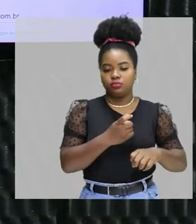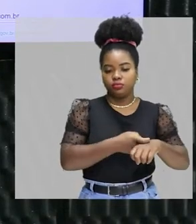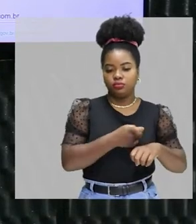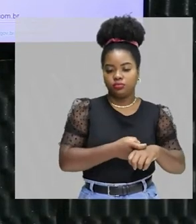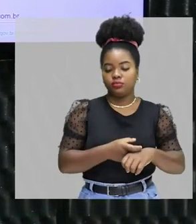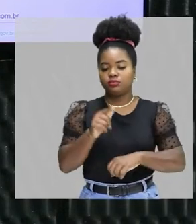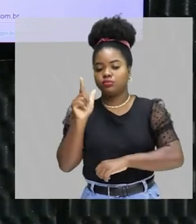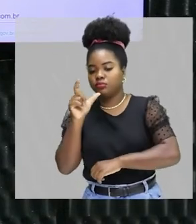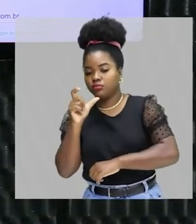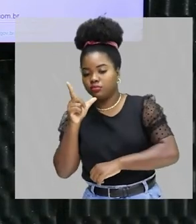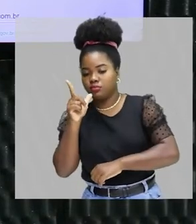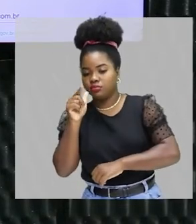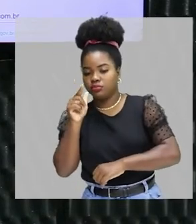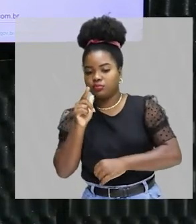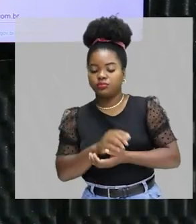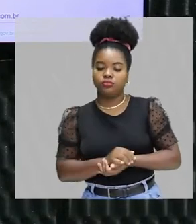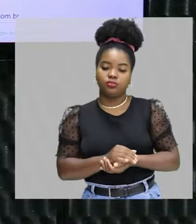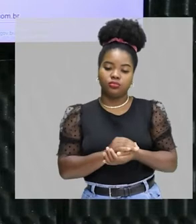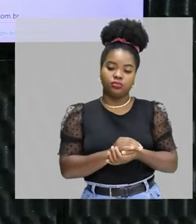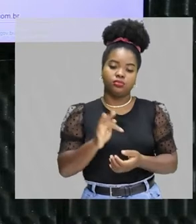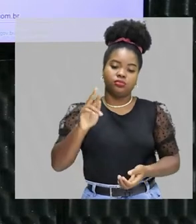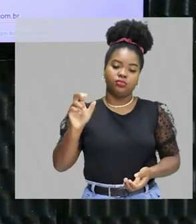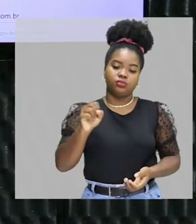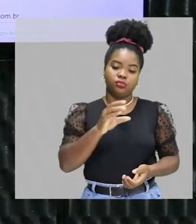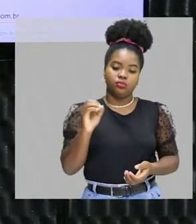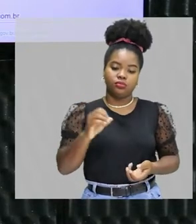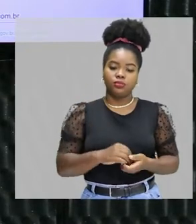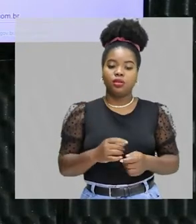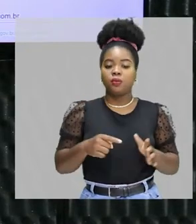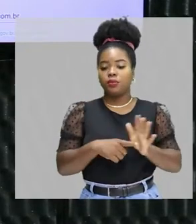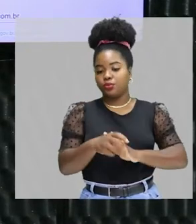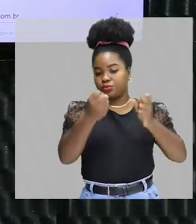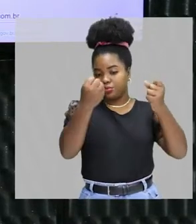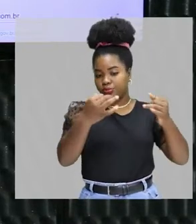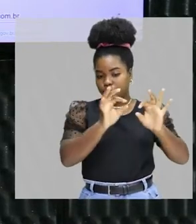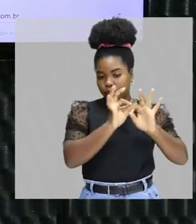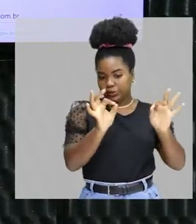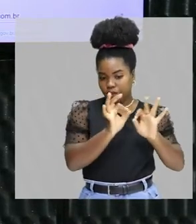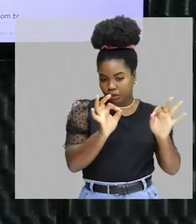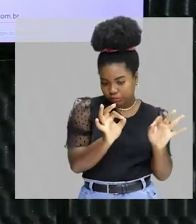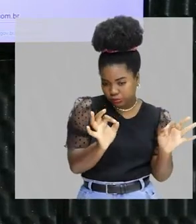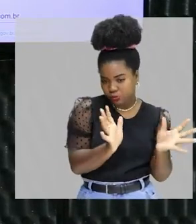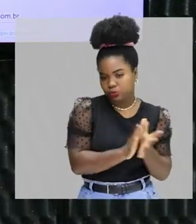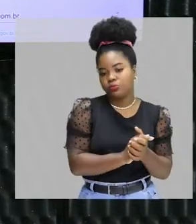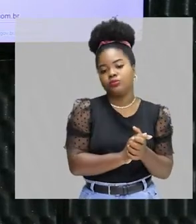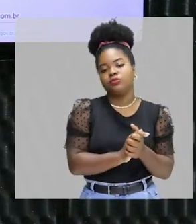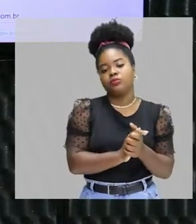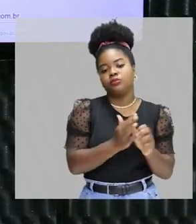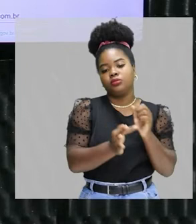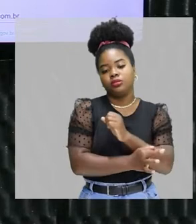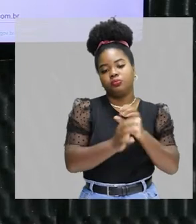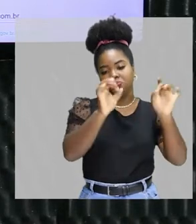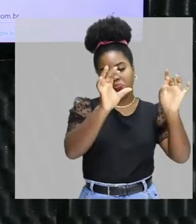líquido. Fusão. Como a questão não falou, não deu a temperatura